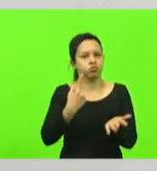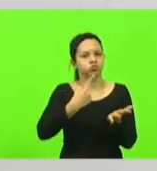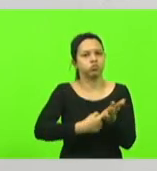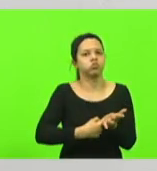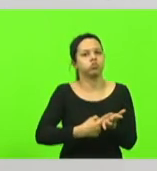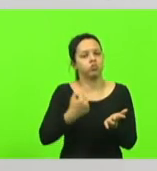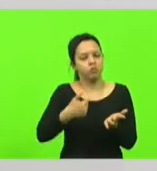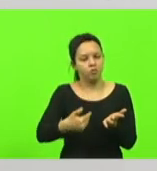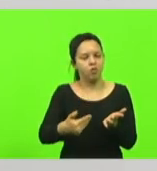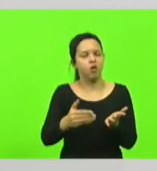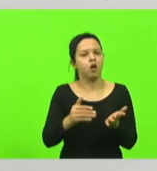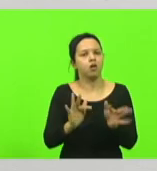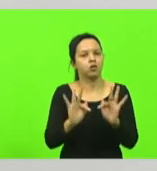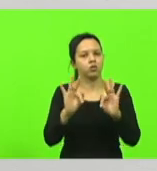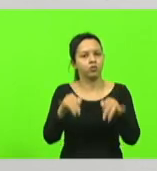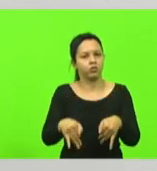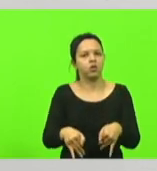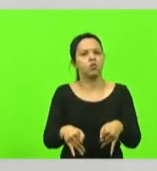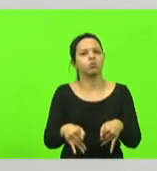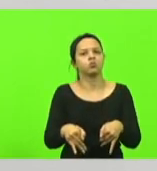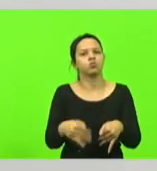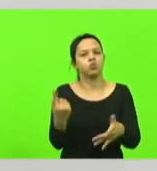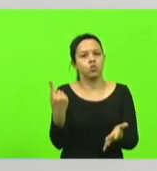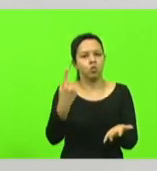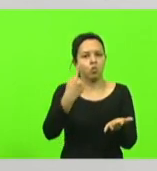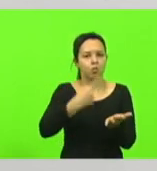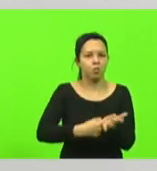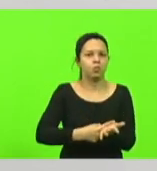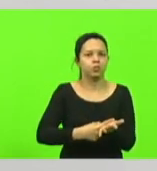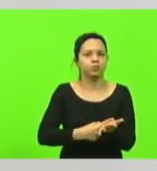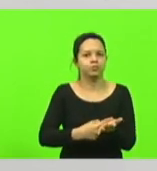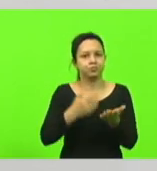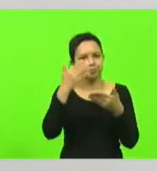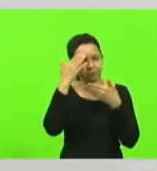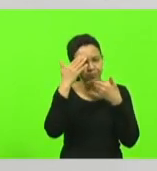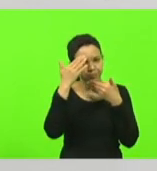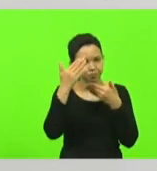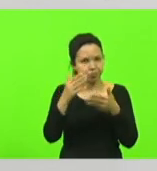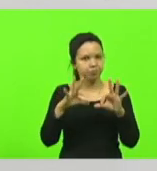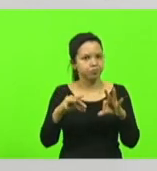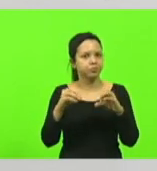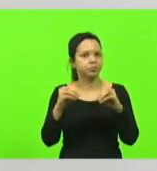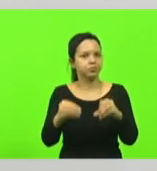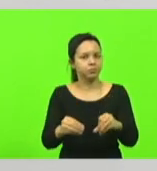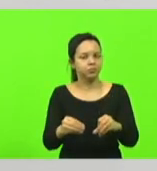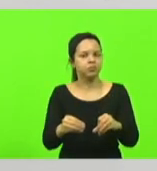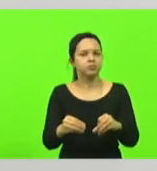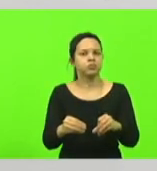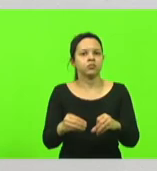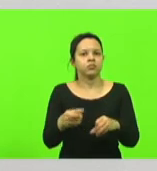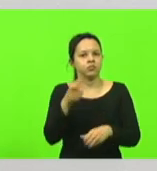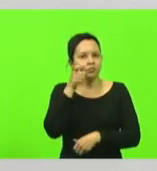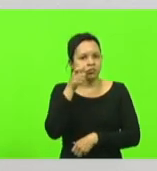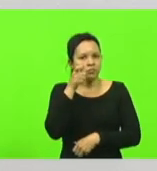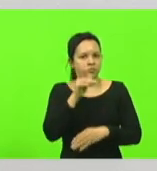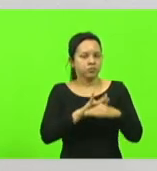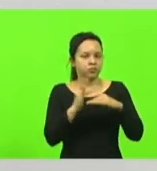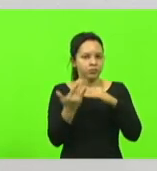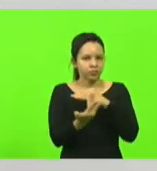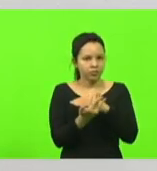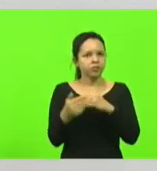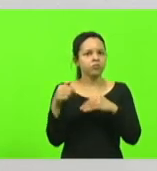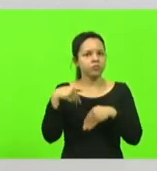mandato até o final com esse compromisso fico muito agradecido a todos e como disse nos acompanhe nas redes sociais nós vamos